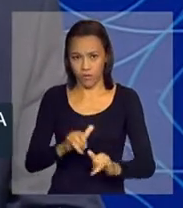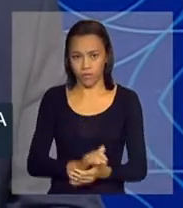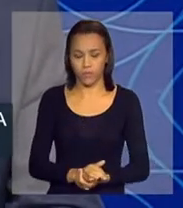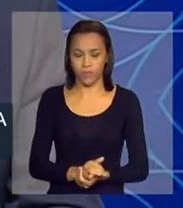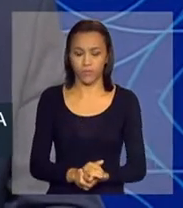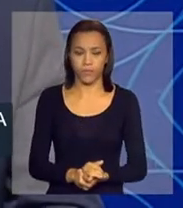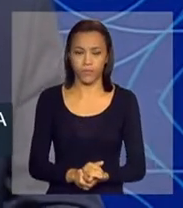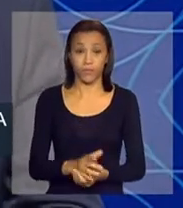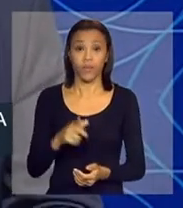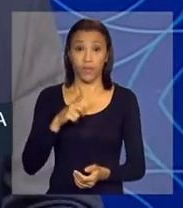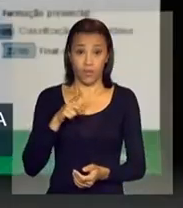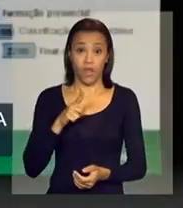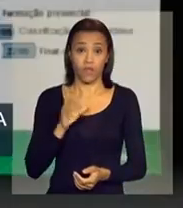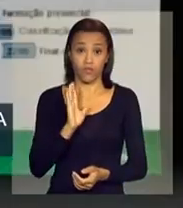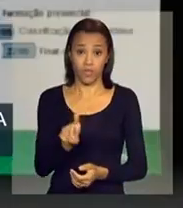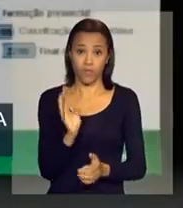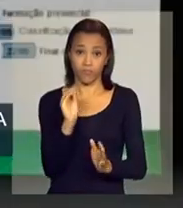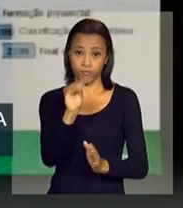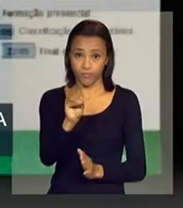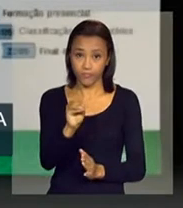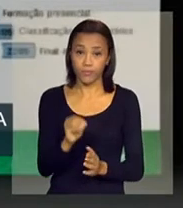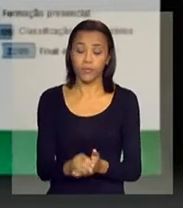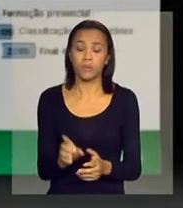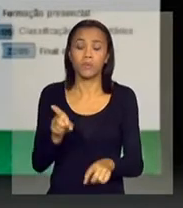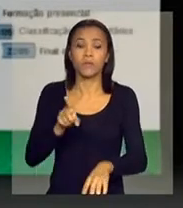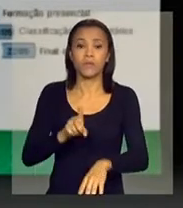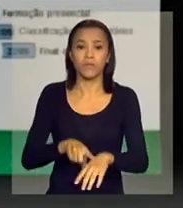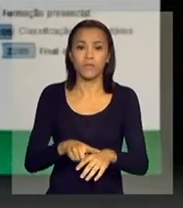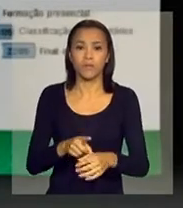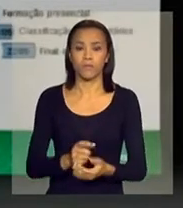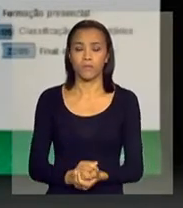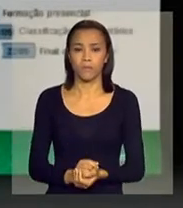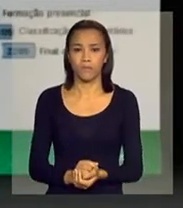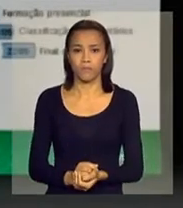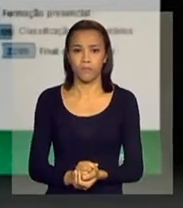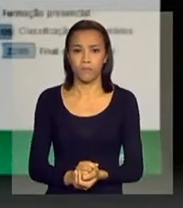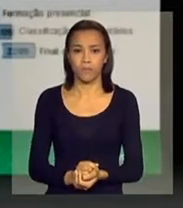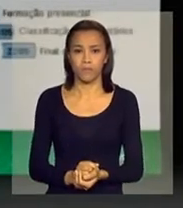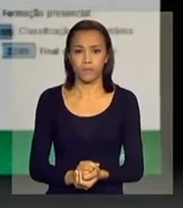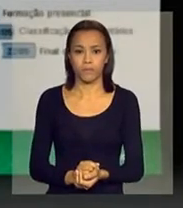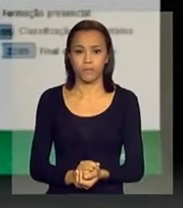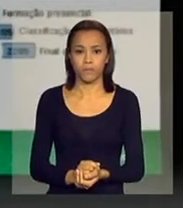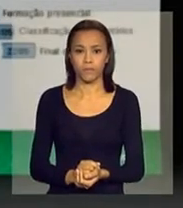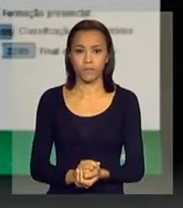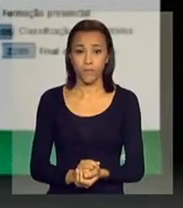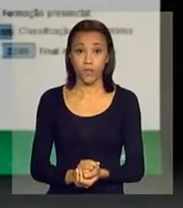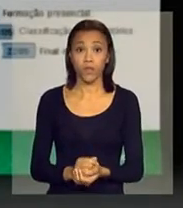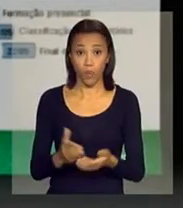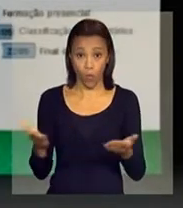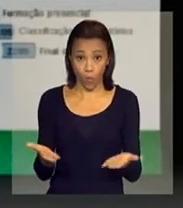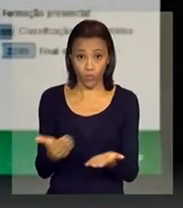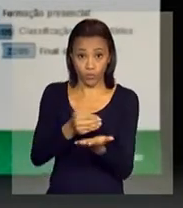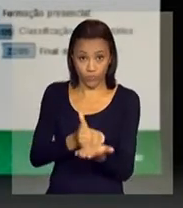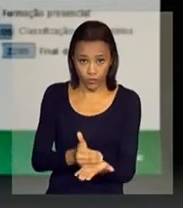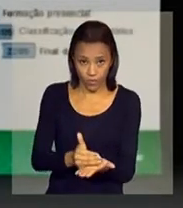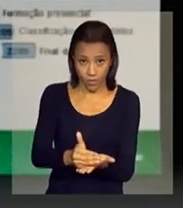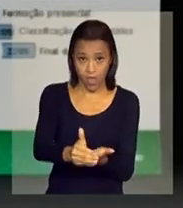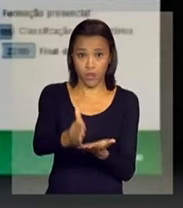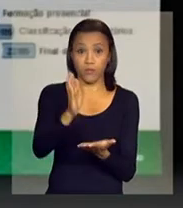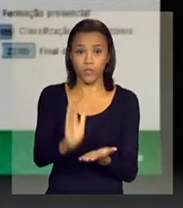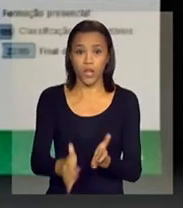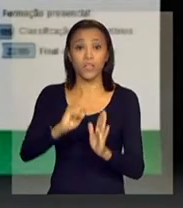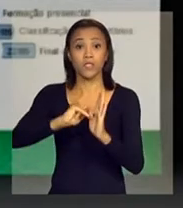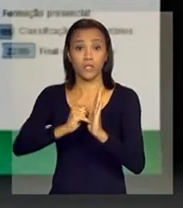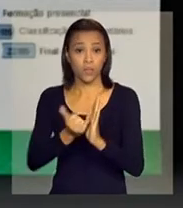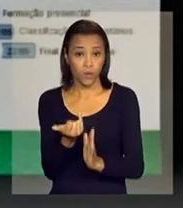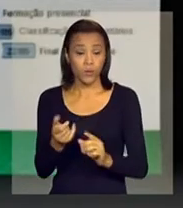ali estão os prazos, portanto, a partir de hoje, a abertura das inscrições